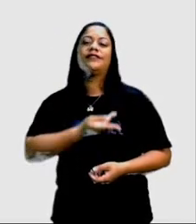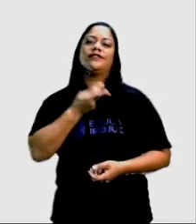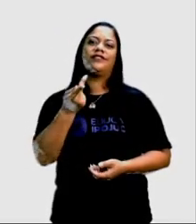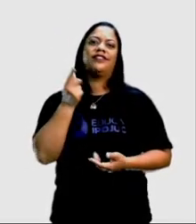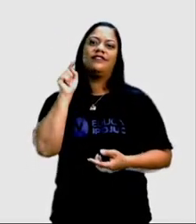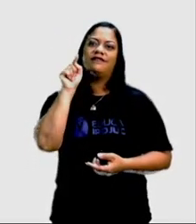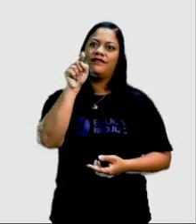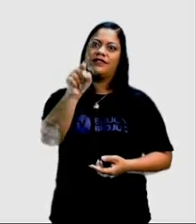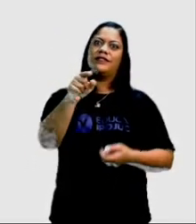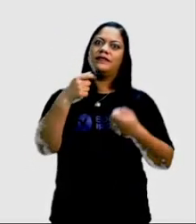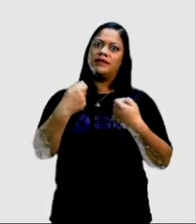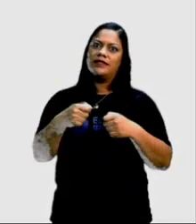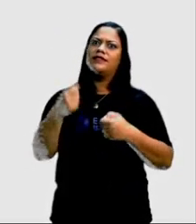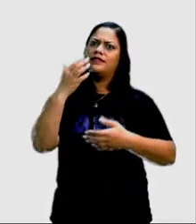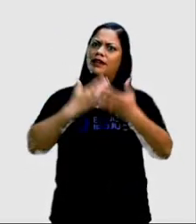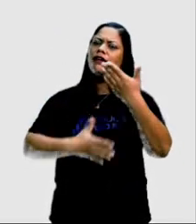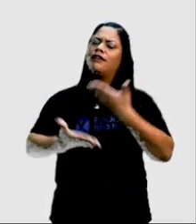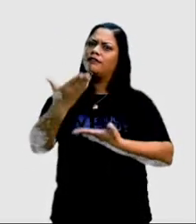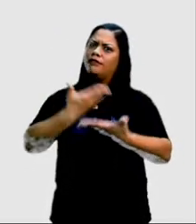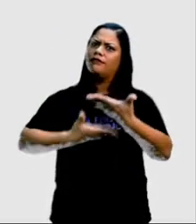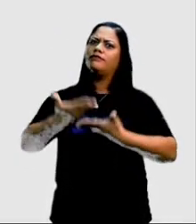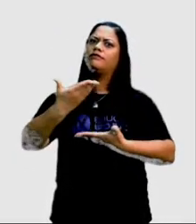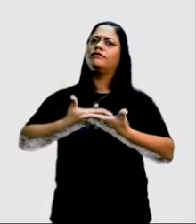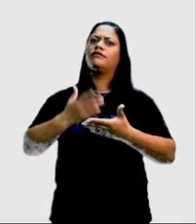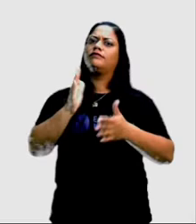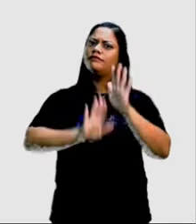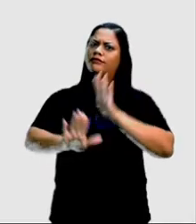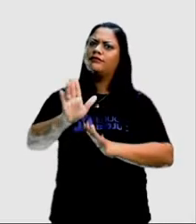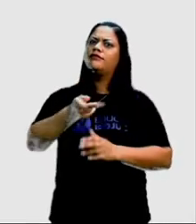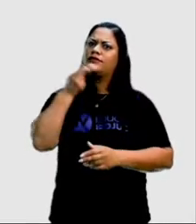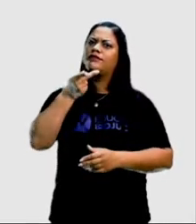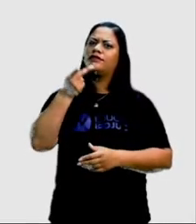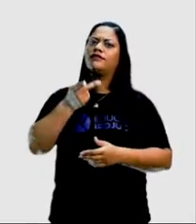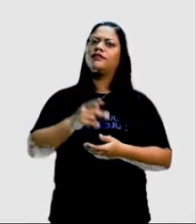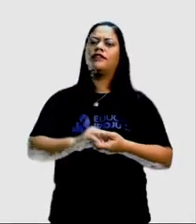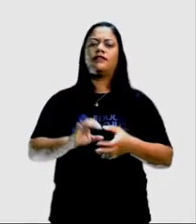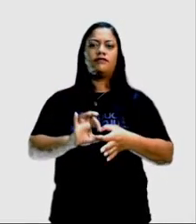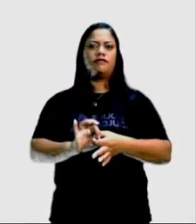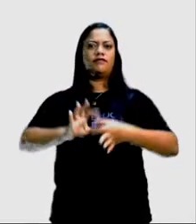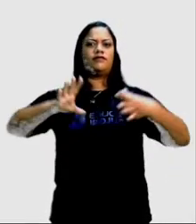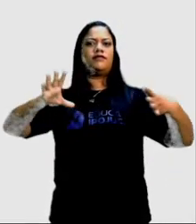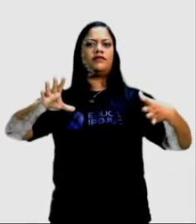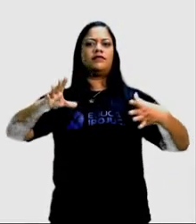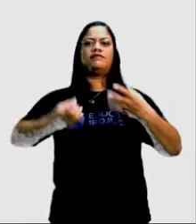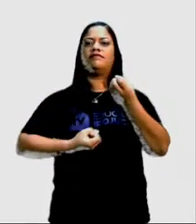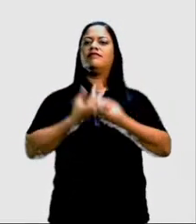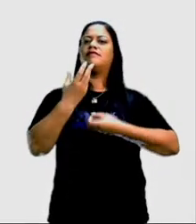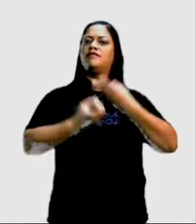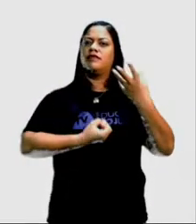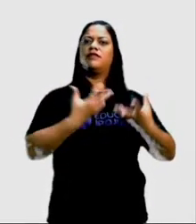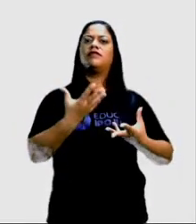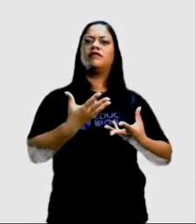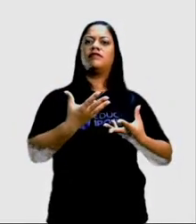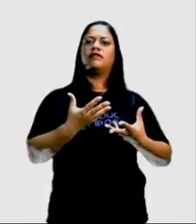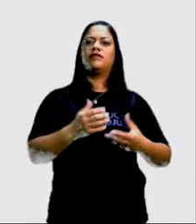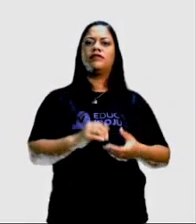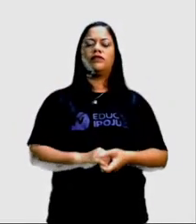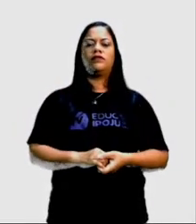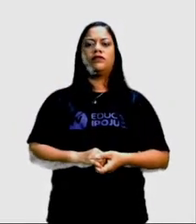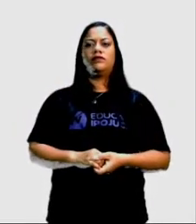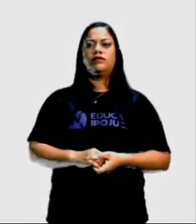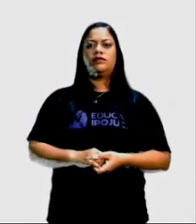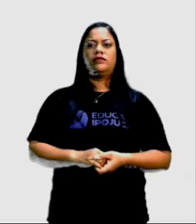que você deveria ter muito cuidado com o que fala neste debate sobre liberdade de expressão. Então, quando eu